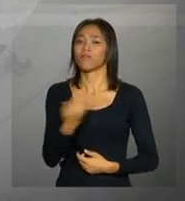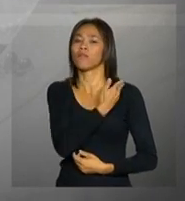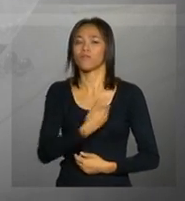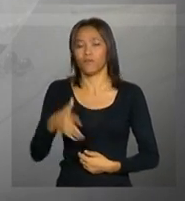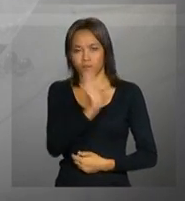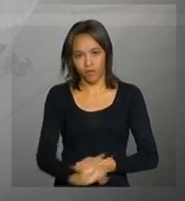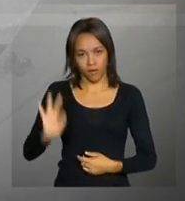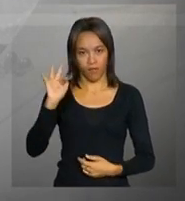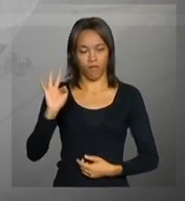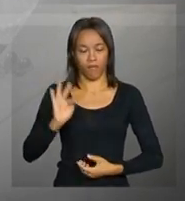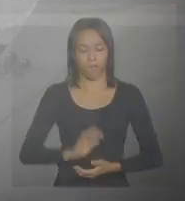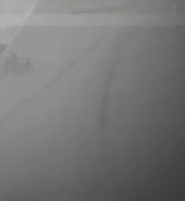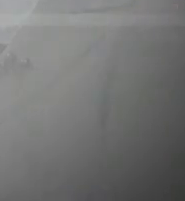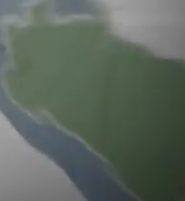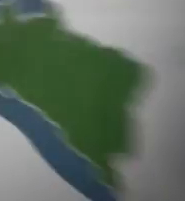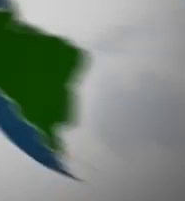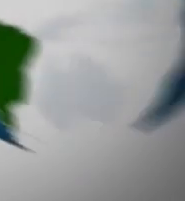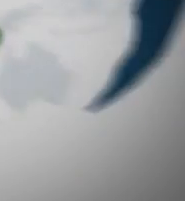do Governo Federal. Tchau.